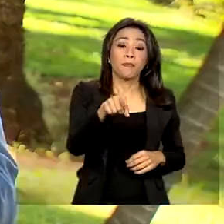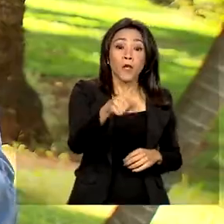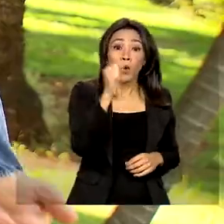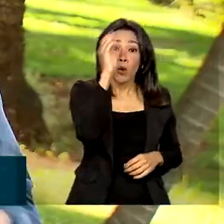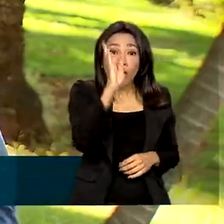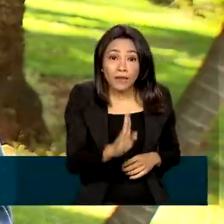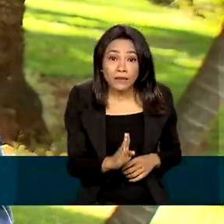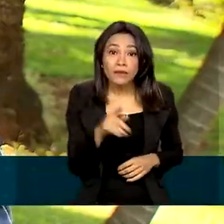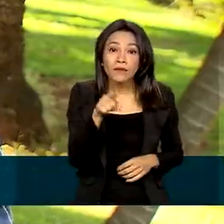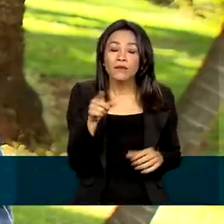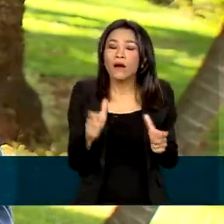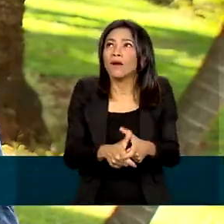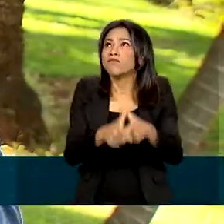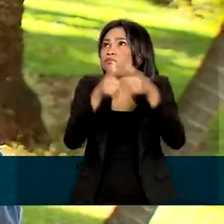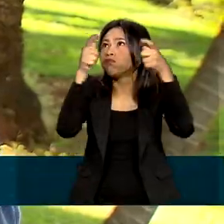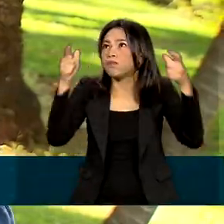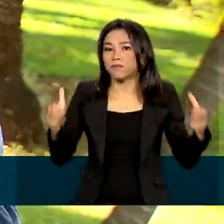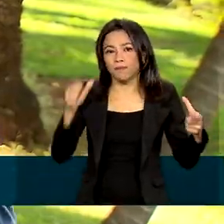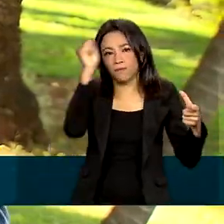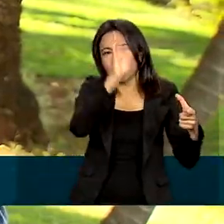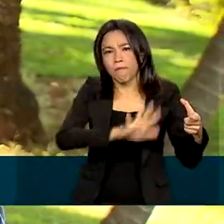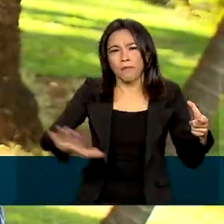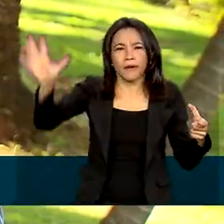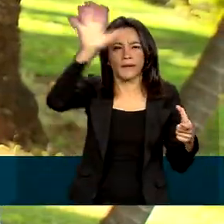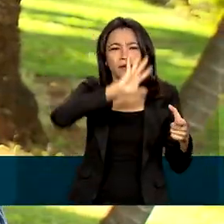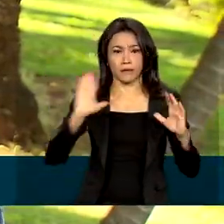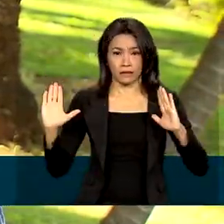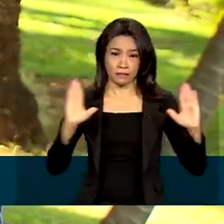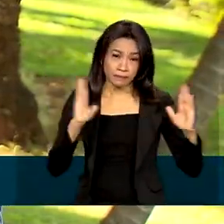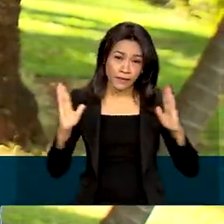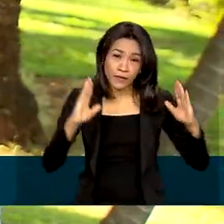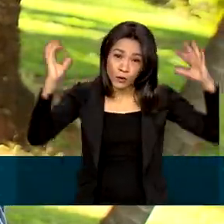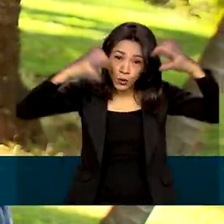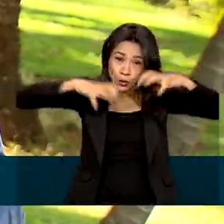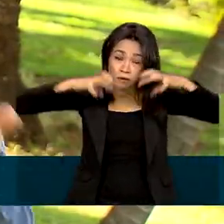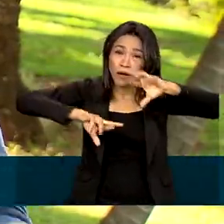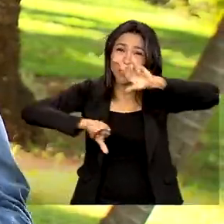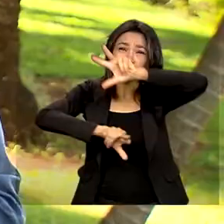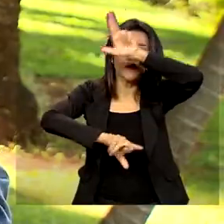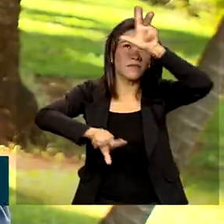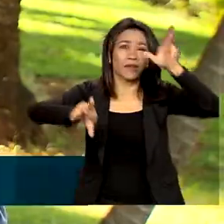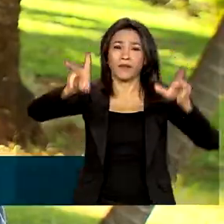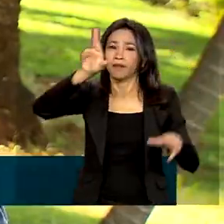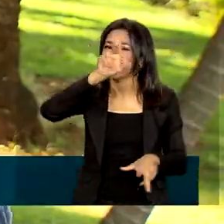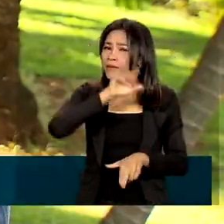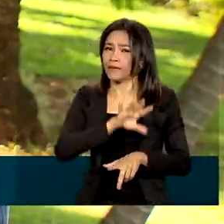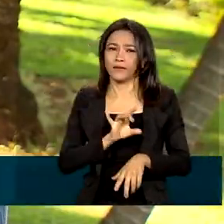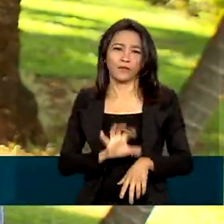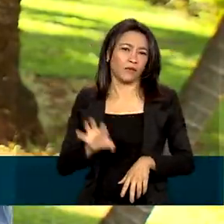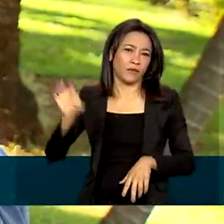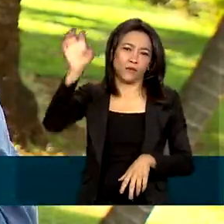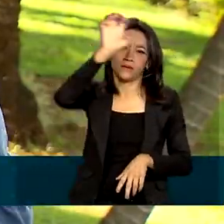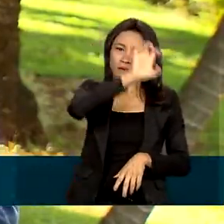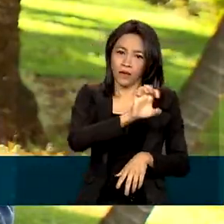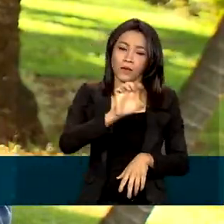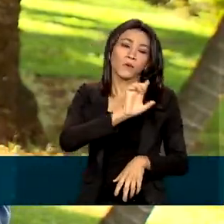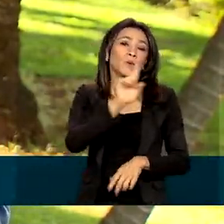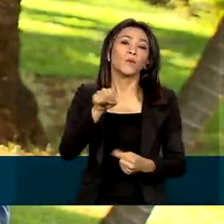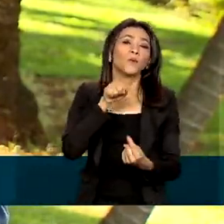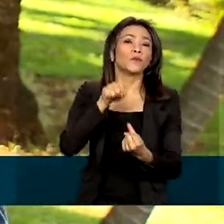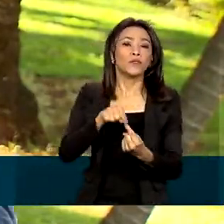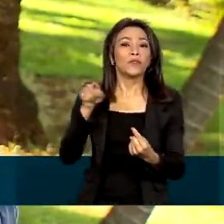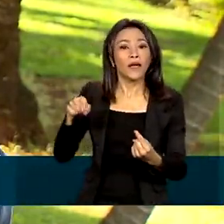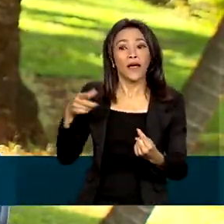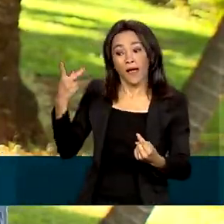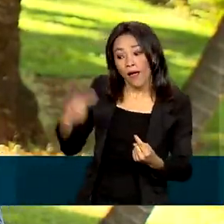de dimensões continentais e a época de chuvas é diferente em cada estado. O que faz a Defesa Civil